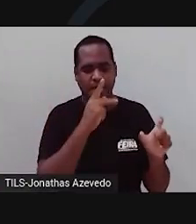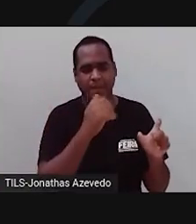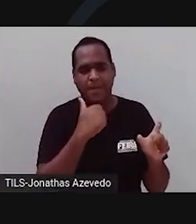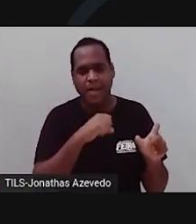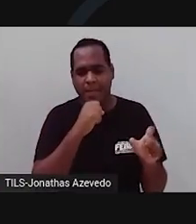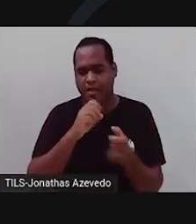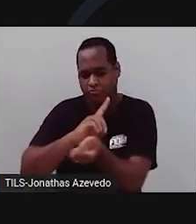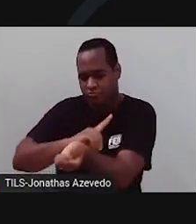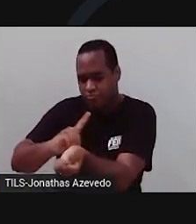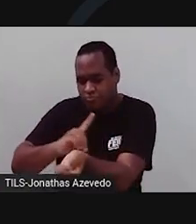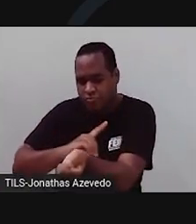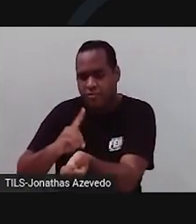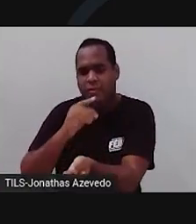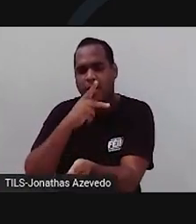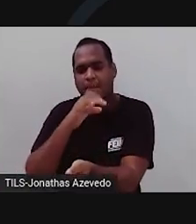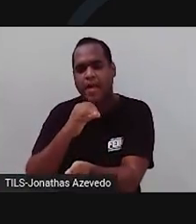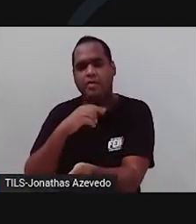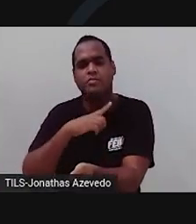diabetes do seu pai?